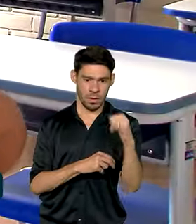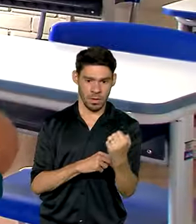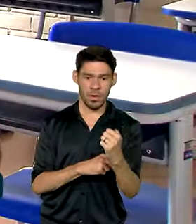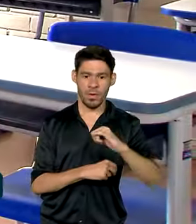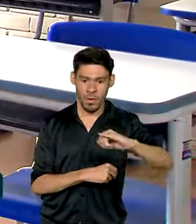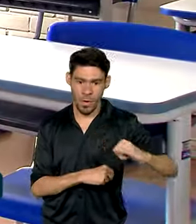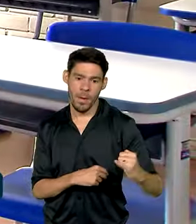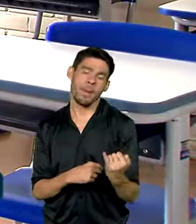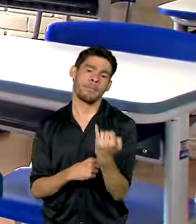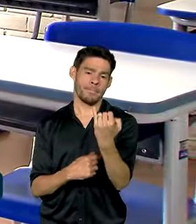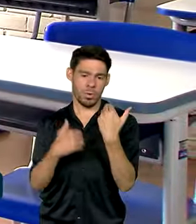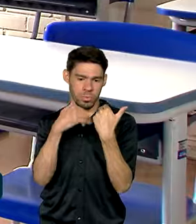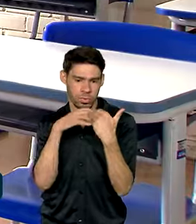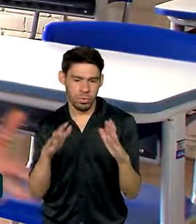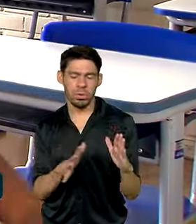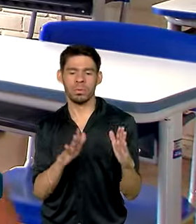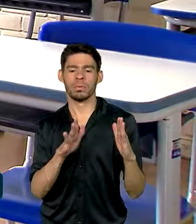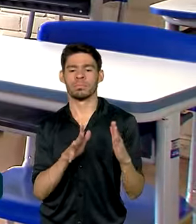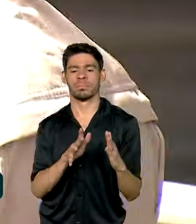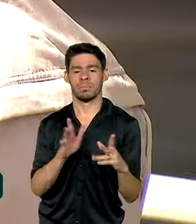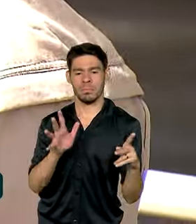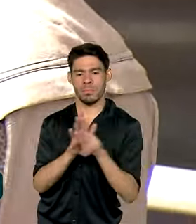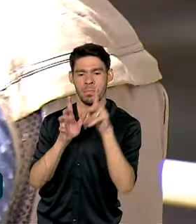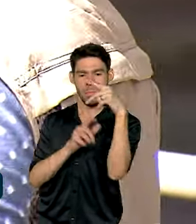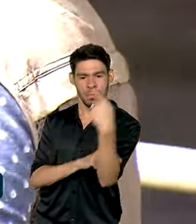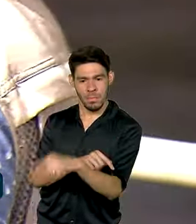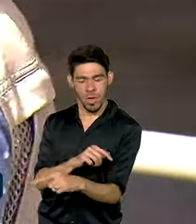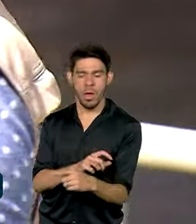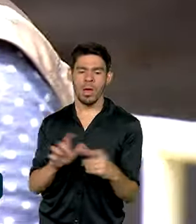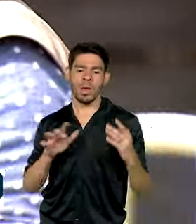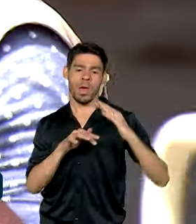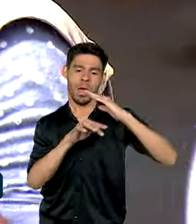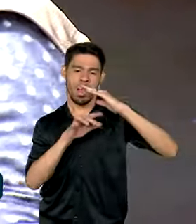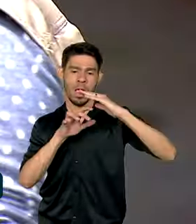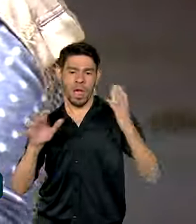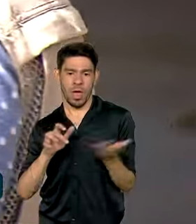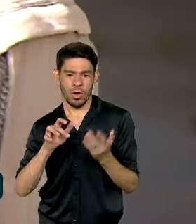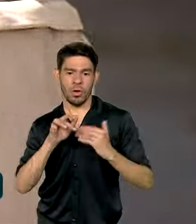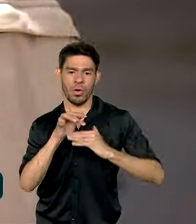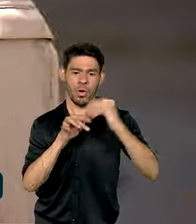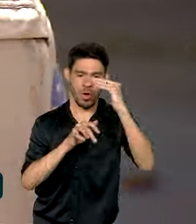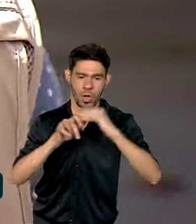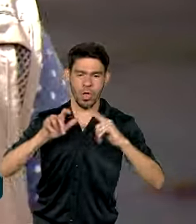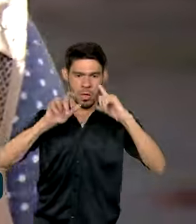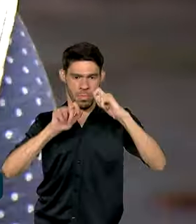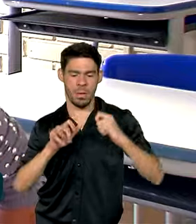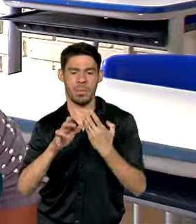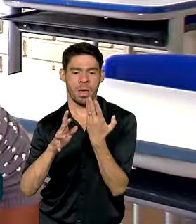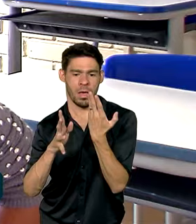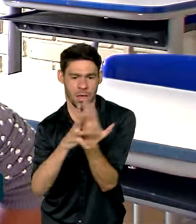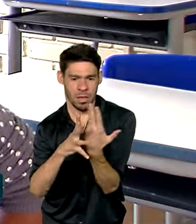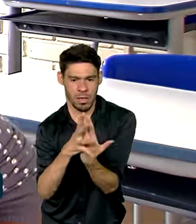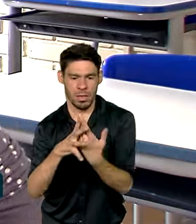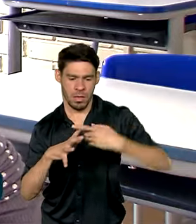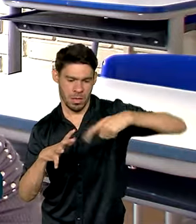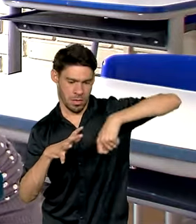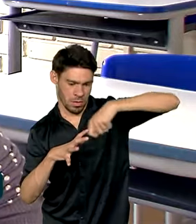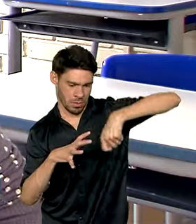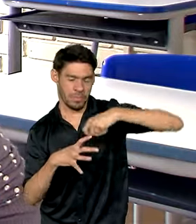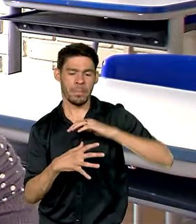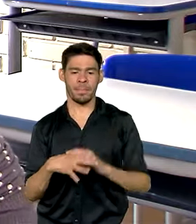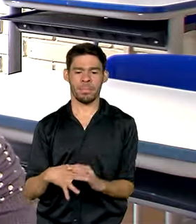oportunidade que abriu as portas da brasiliense, que agora é fotógrafa e estudante de culinária. Essa escola tem